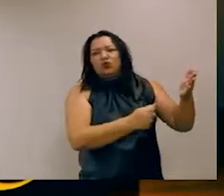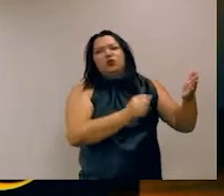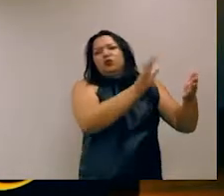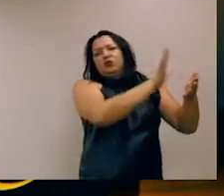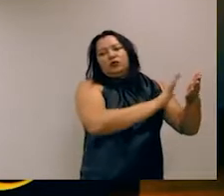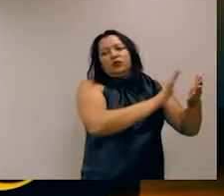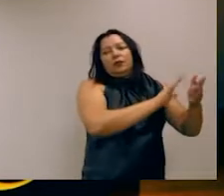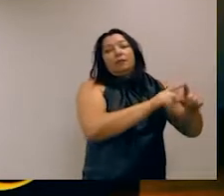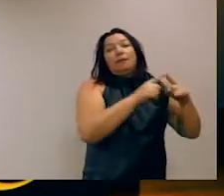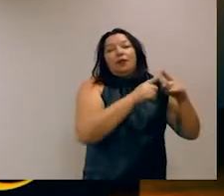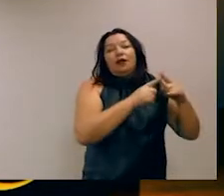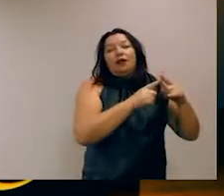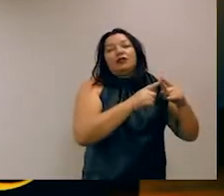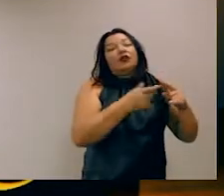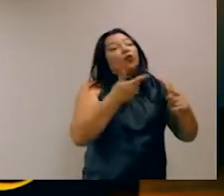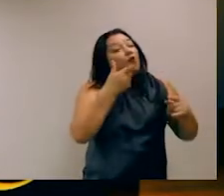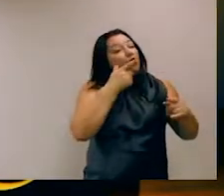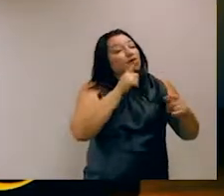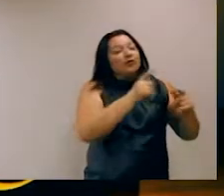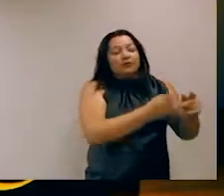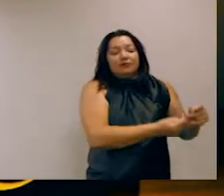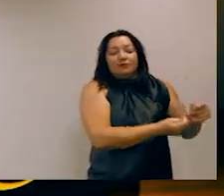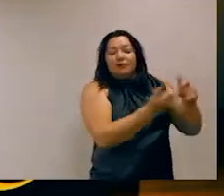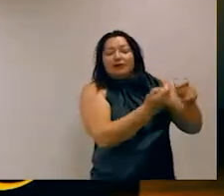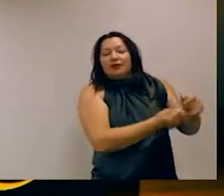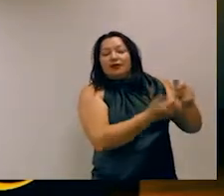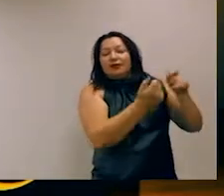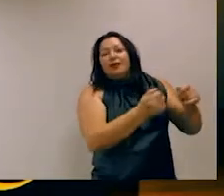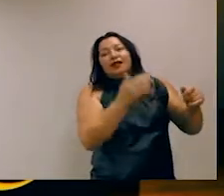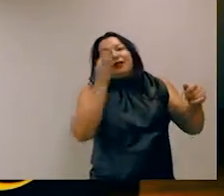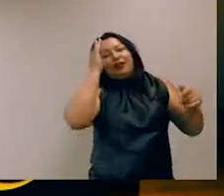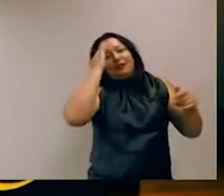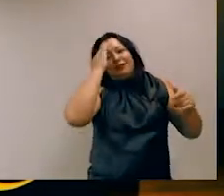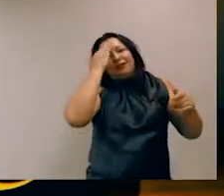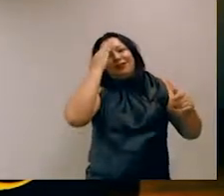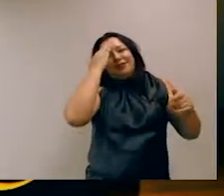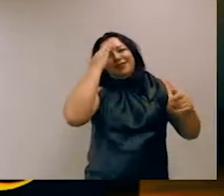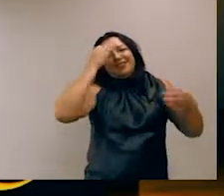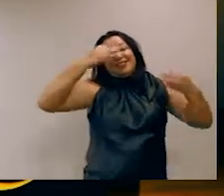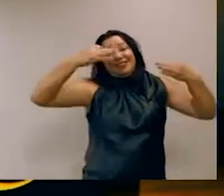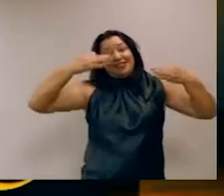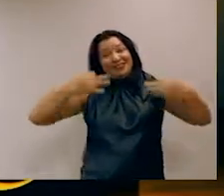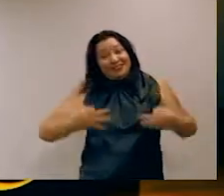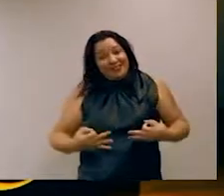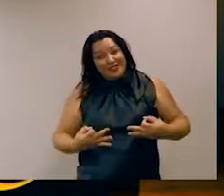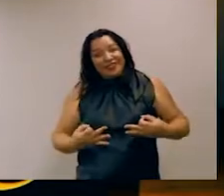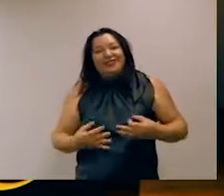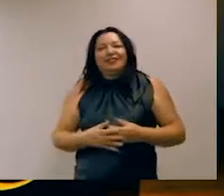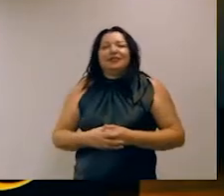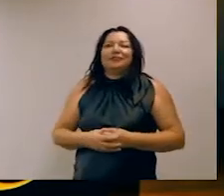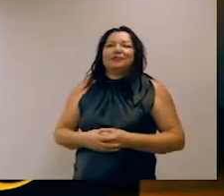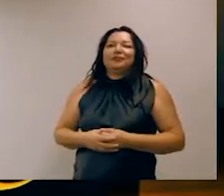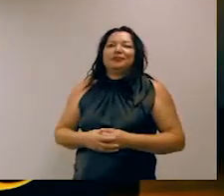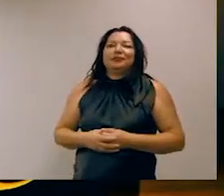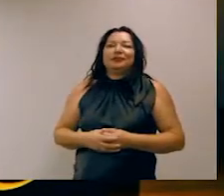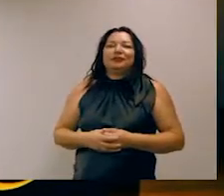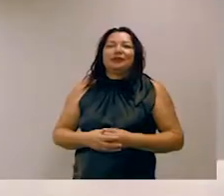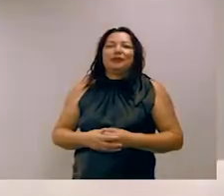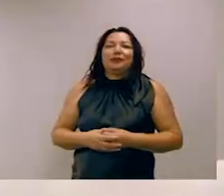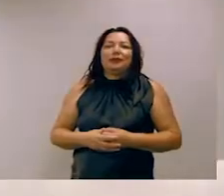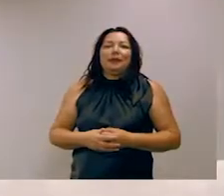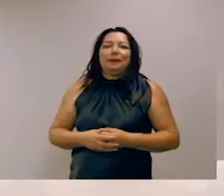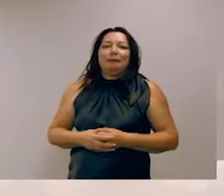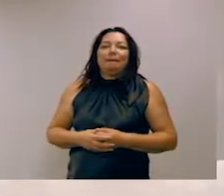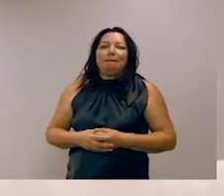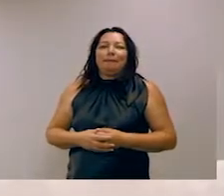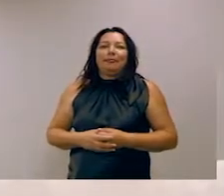mas ele consegue enganar e fazer parecer que ele está entendendo tão bem quanto você nessas métricas que estão sendo avaliadas. Essa é a